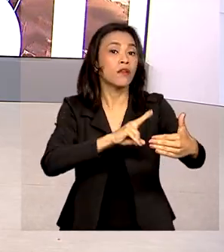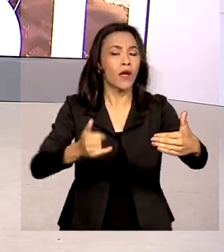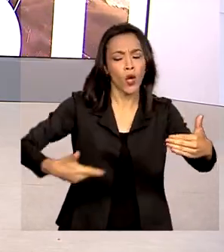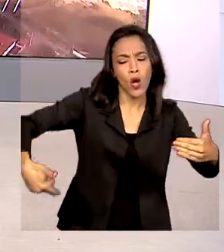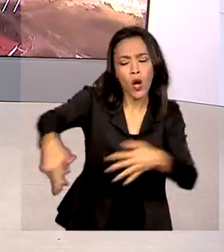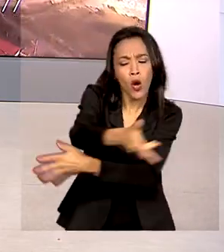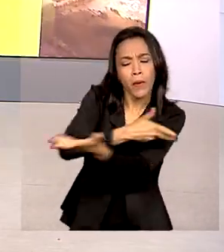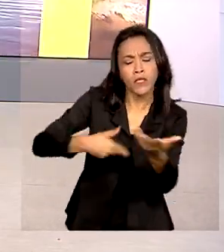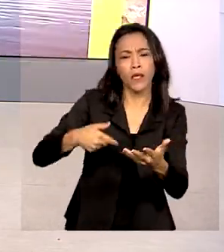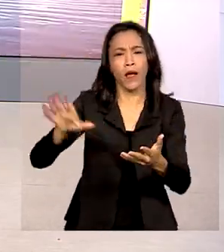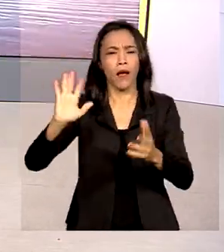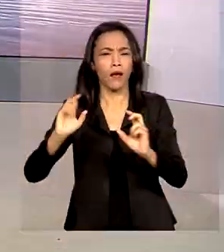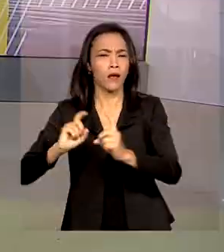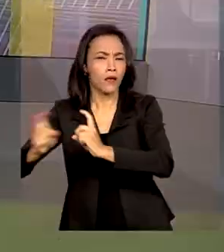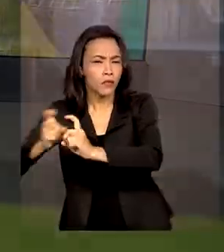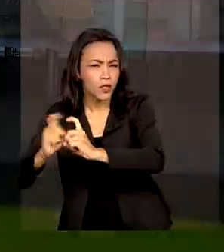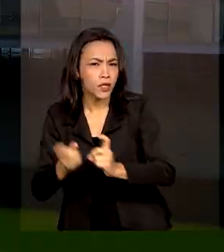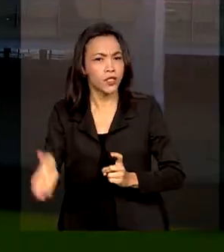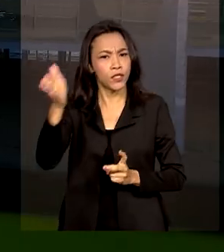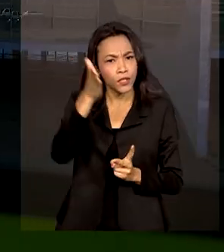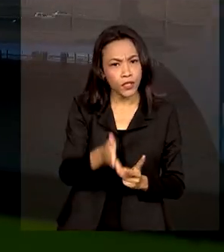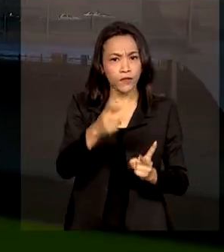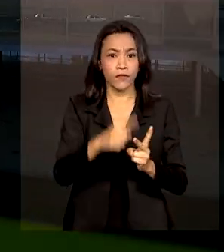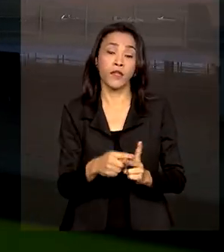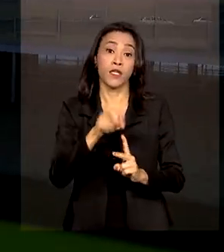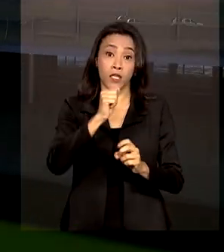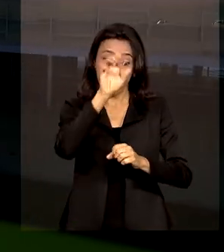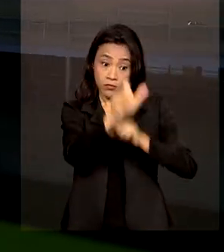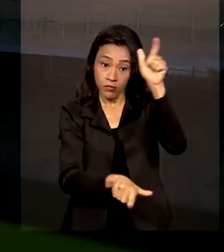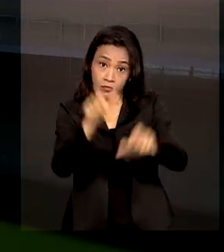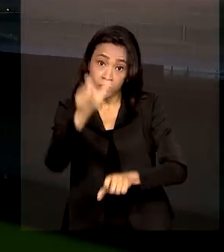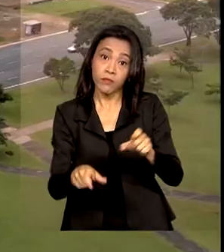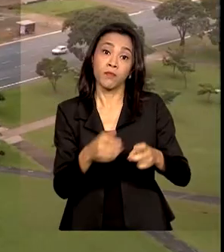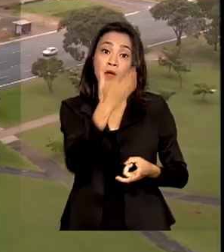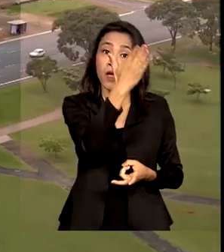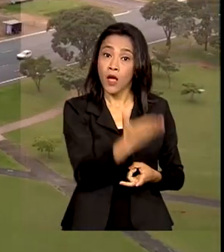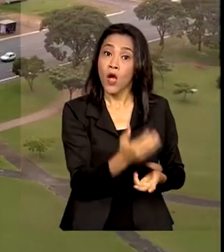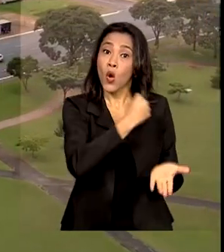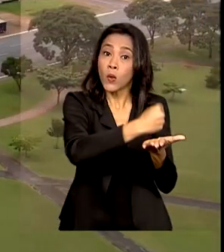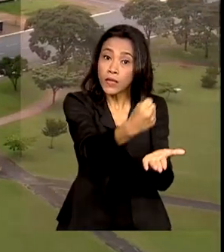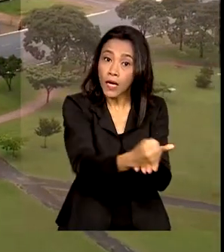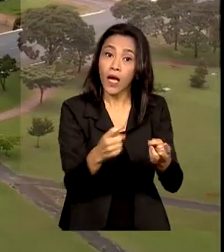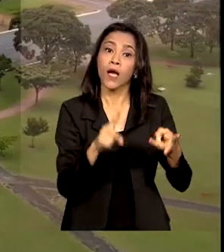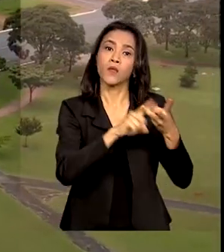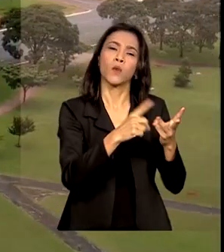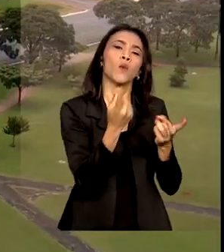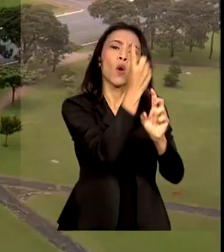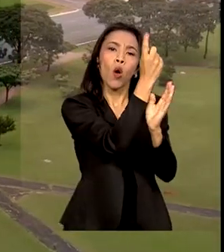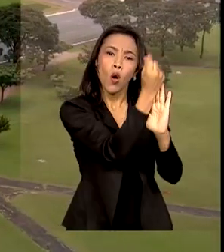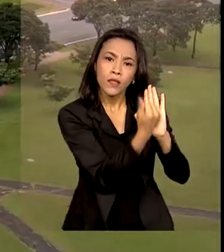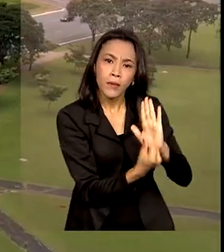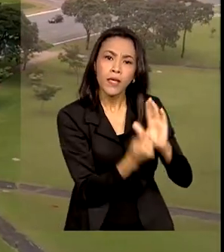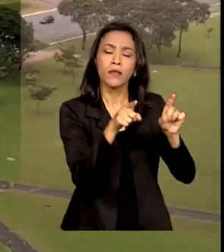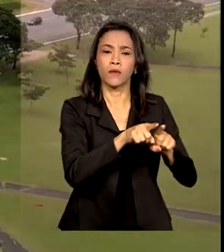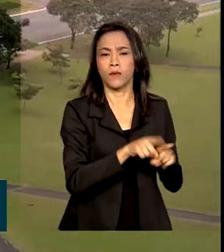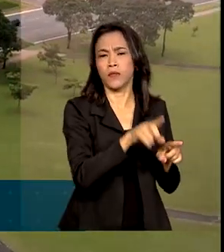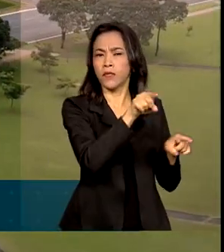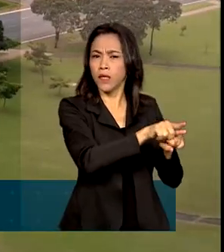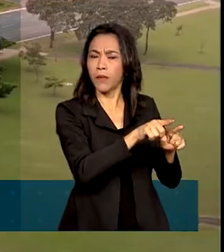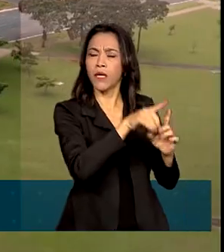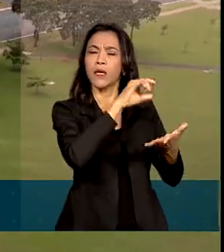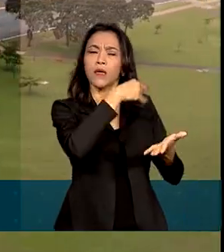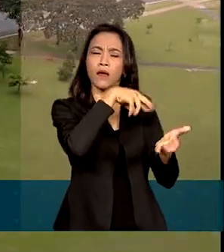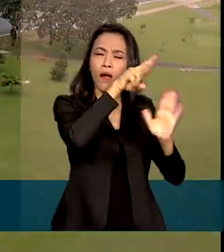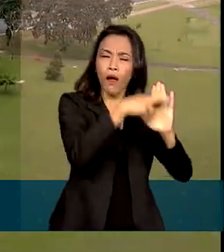áreas administrativas, recursos humanos, contratos, orçamento e consultoria jurídica. Segundo a